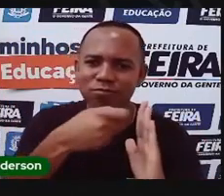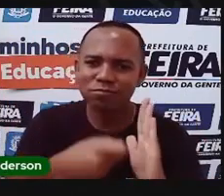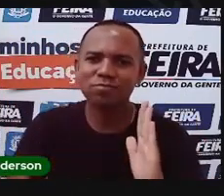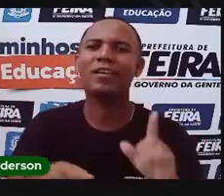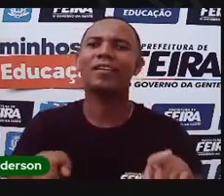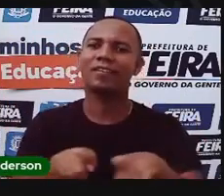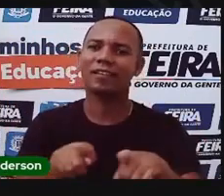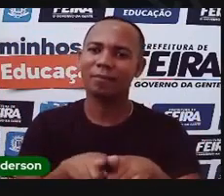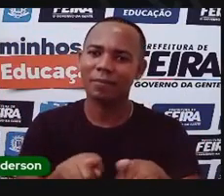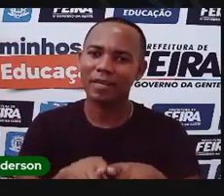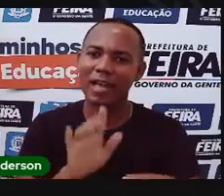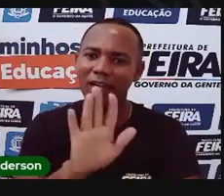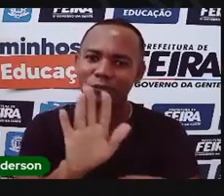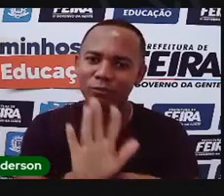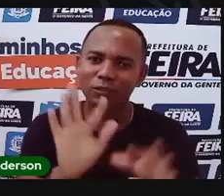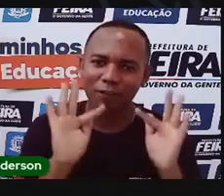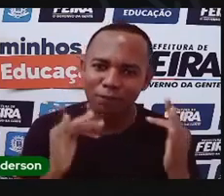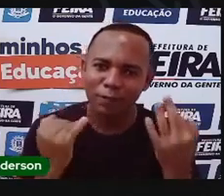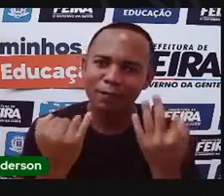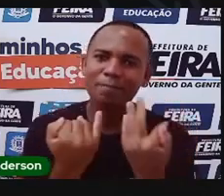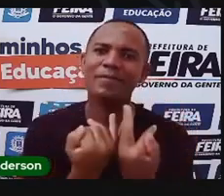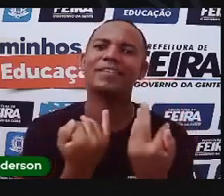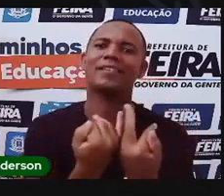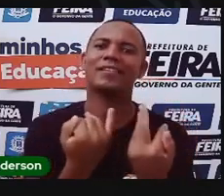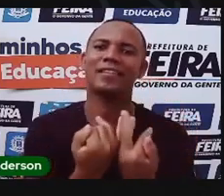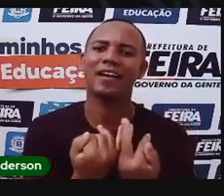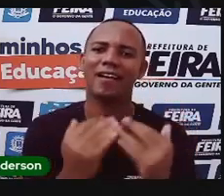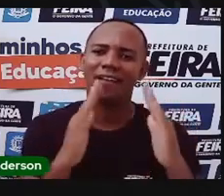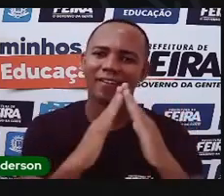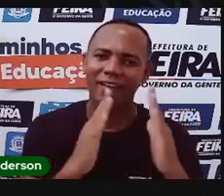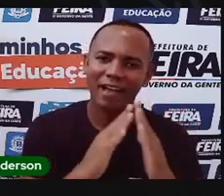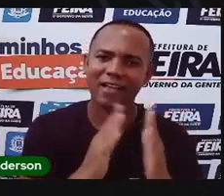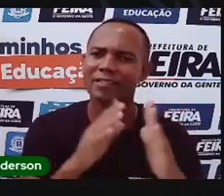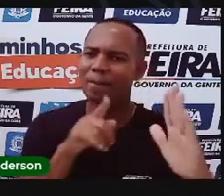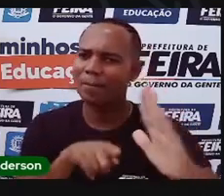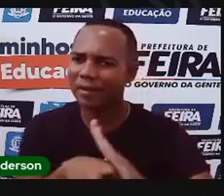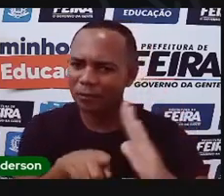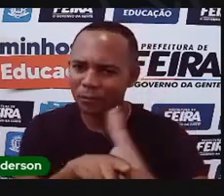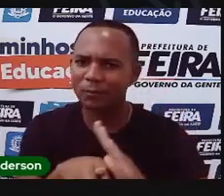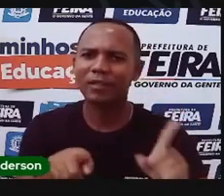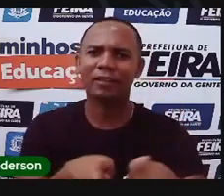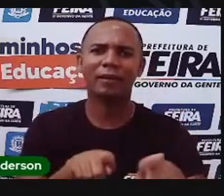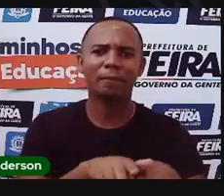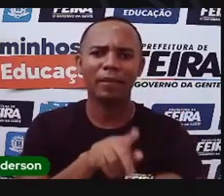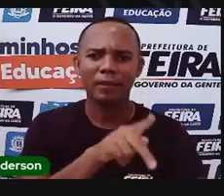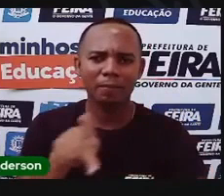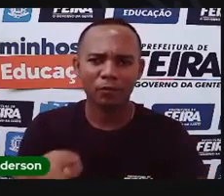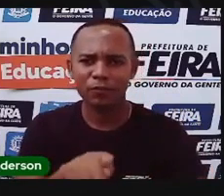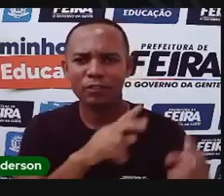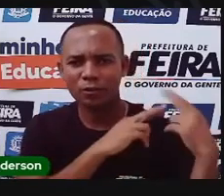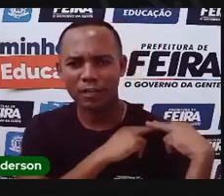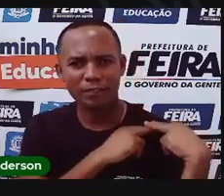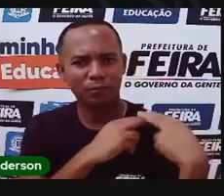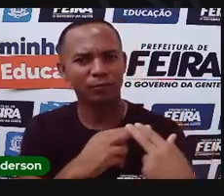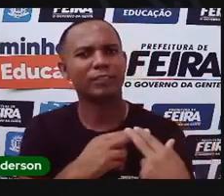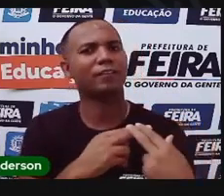Pró Maria, com a ajuda da sua professora aí da sala, da sua sala de aula. Tira dúvida, pergunta para o seu responsável, mas não deixa